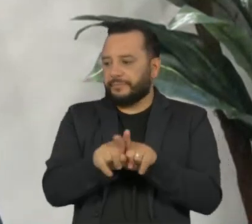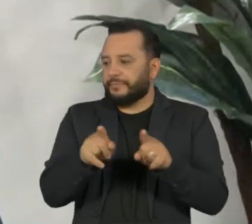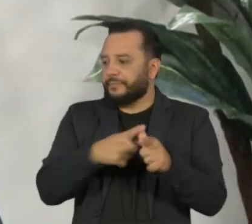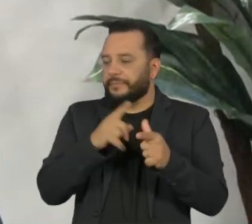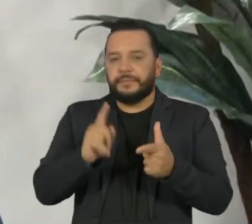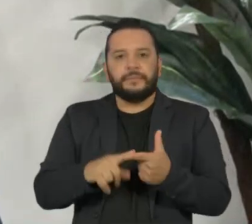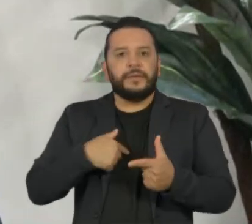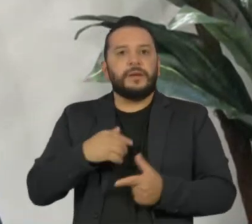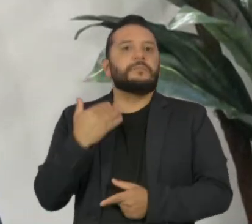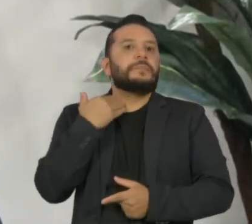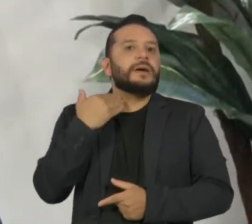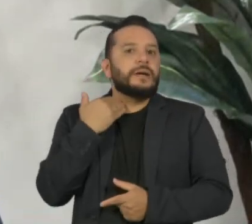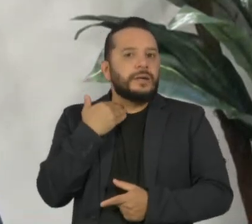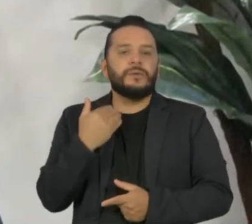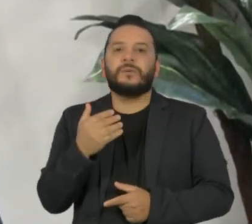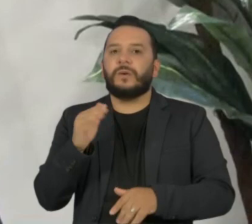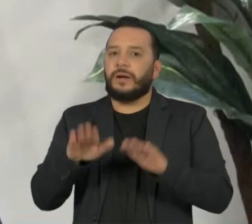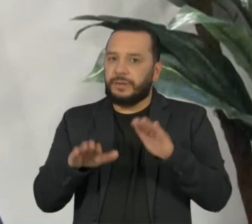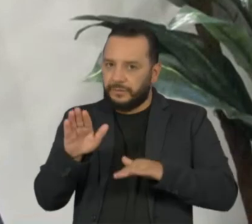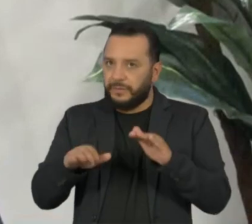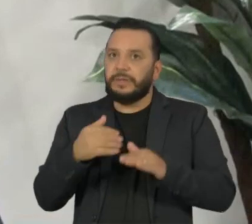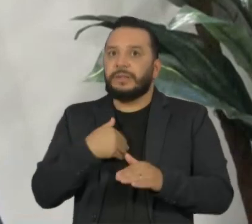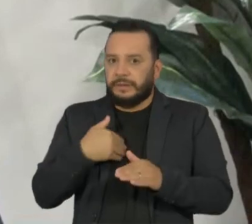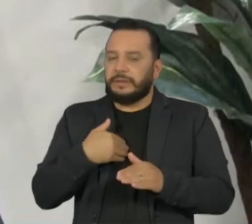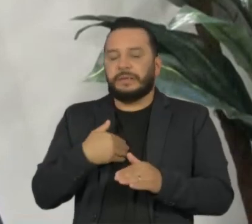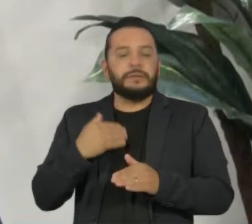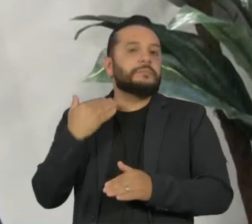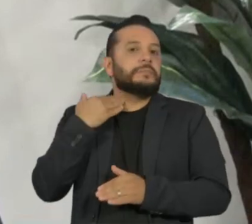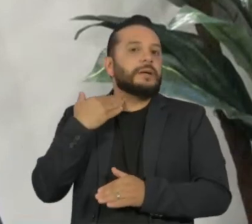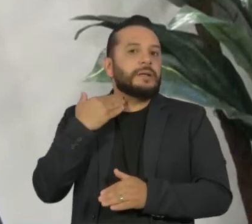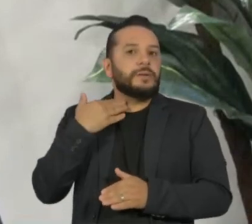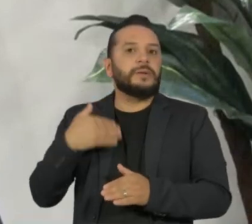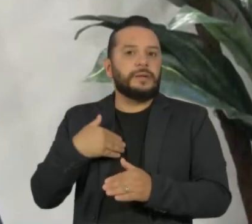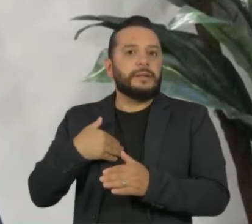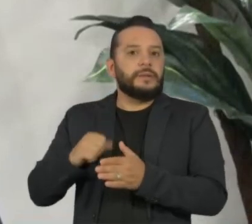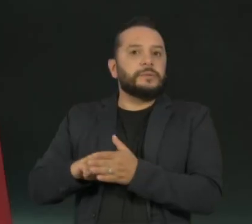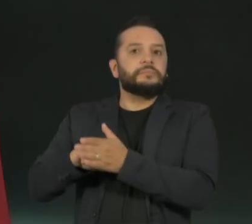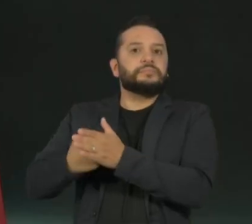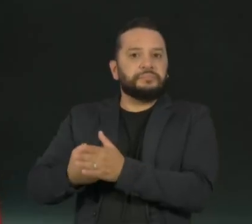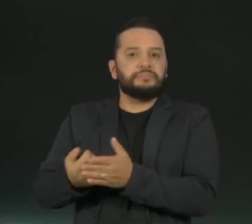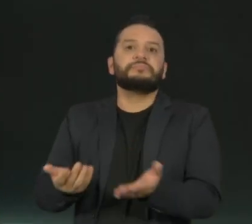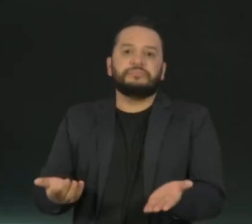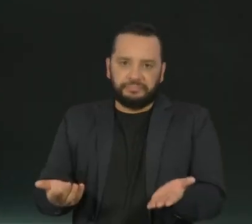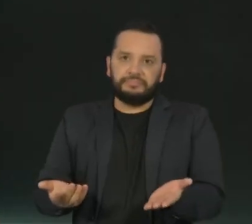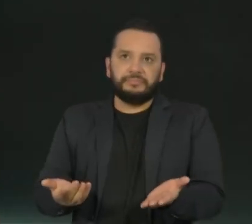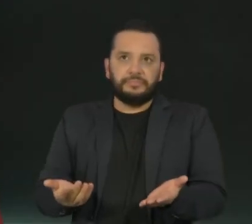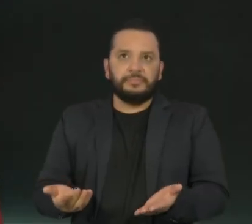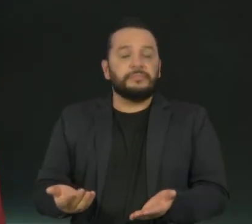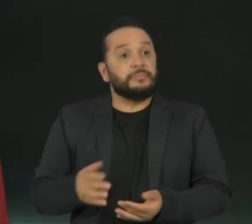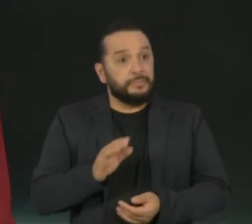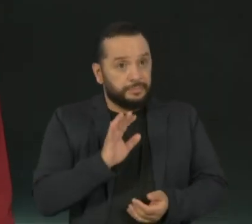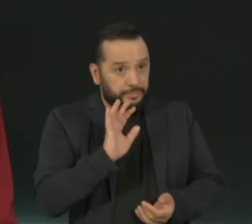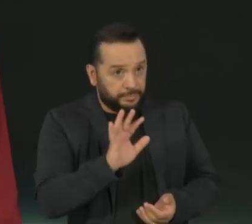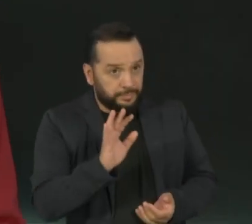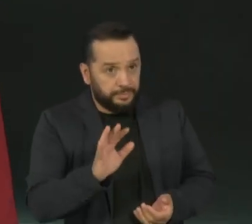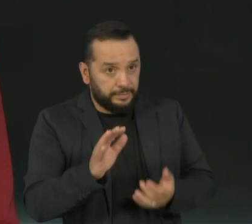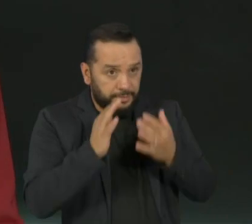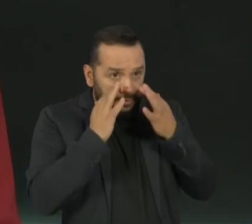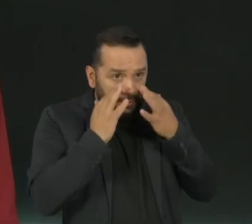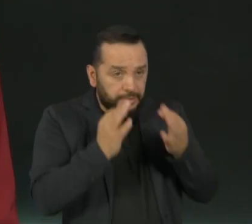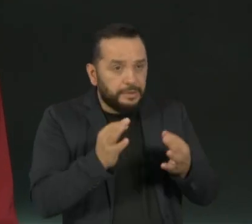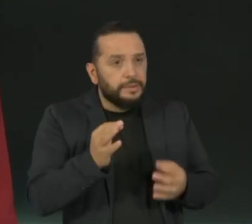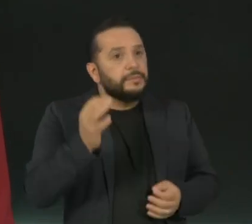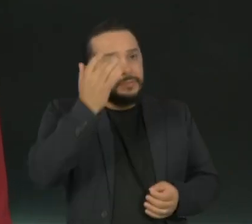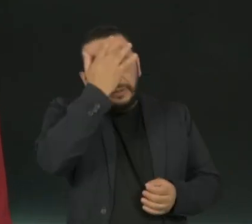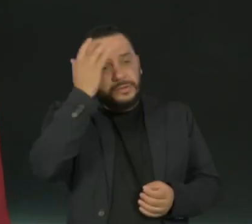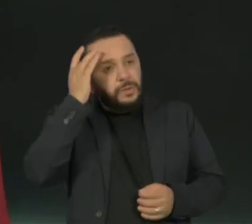conta bancária, seja abrir ou mesmo aquela conta eu ficar sem acesso. E, Cíntia, vale o lembrete sobre quem